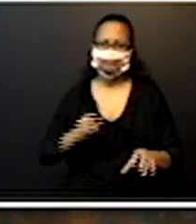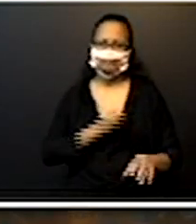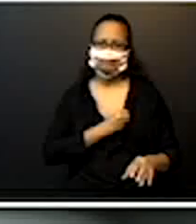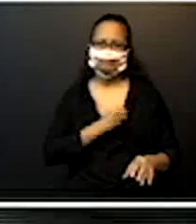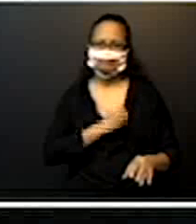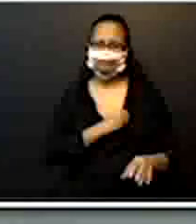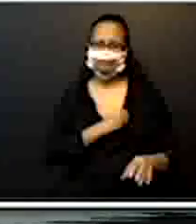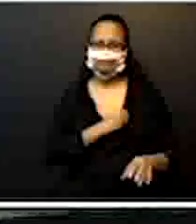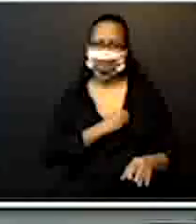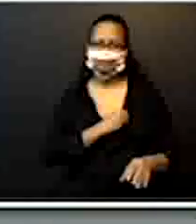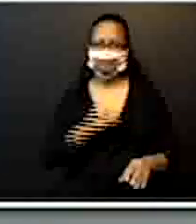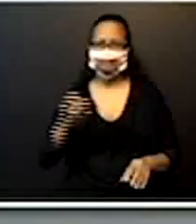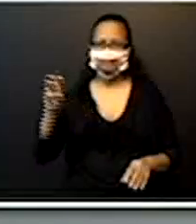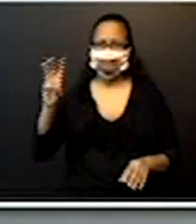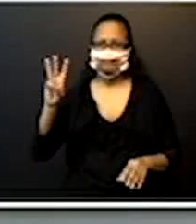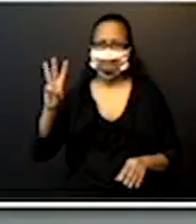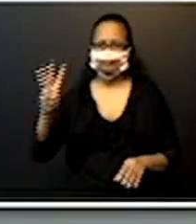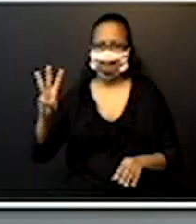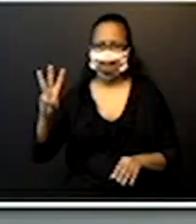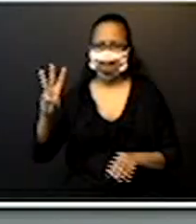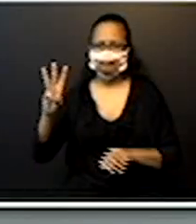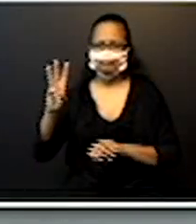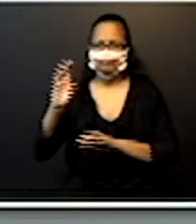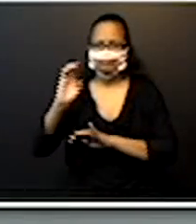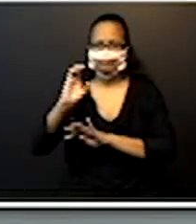porque o 3 está na centena,